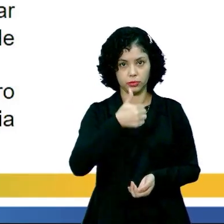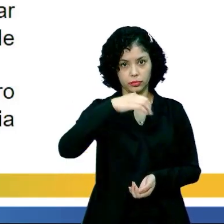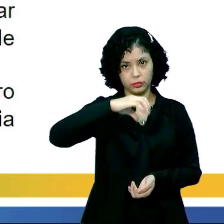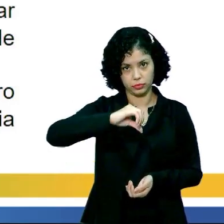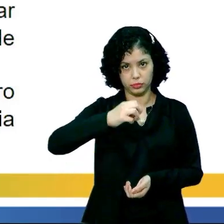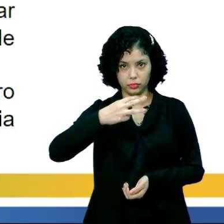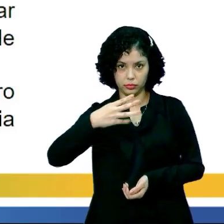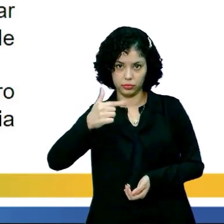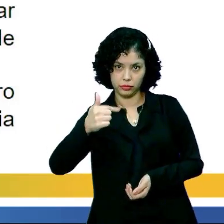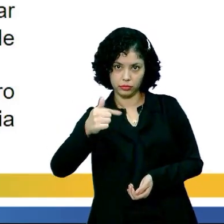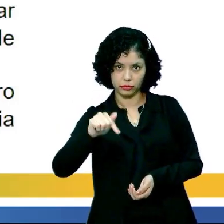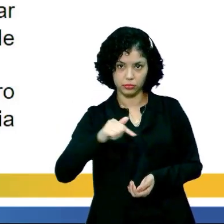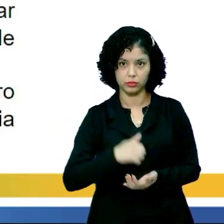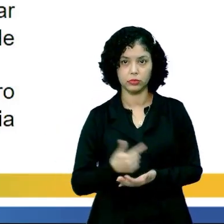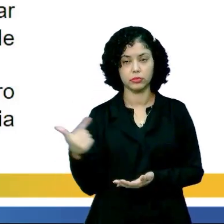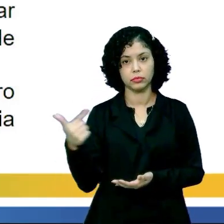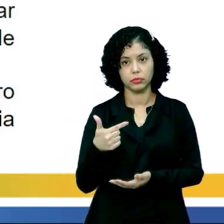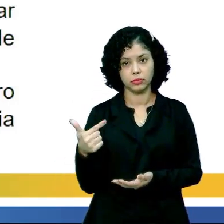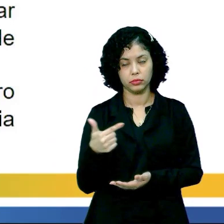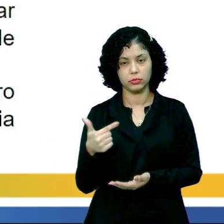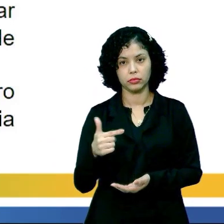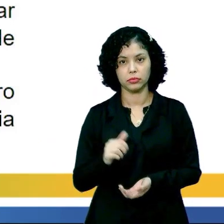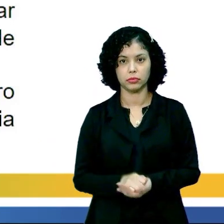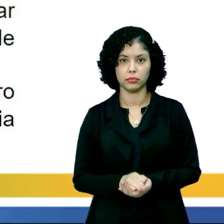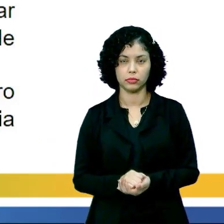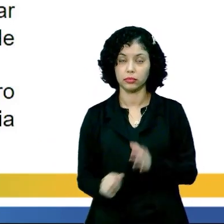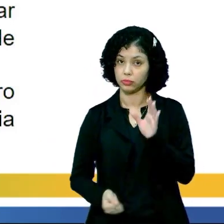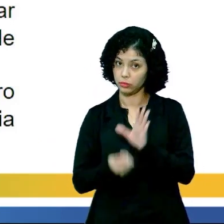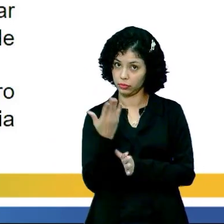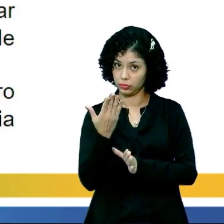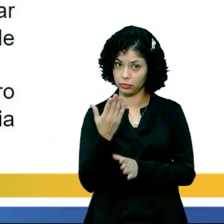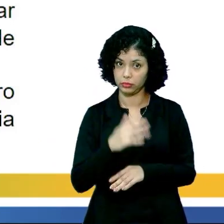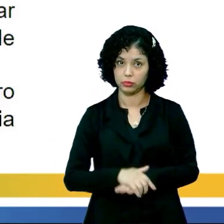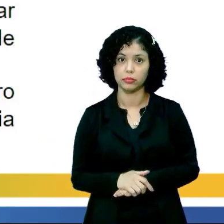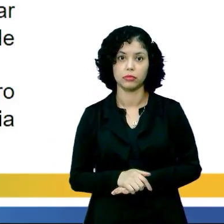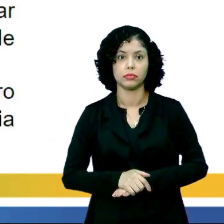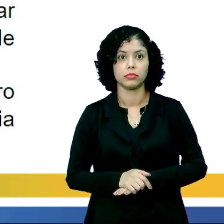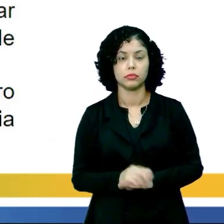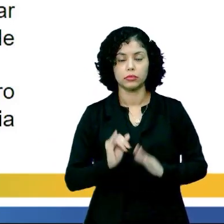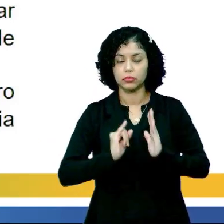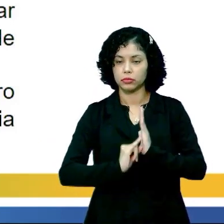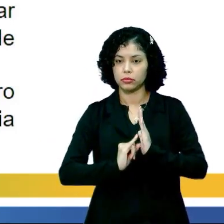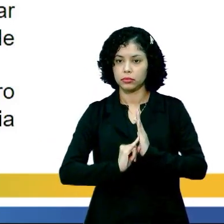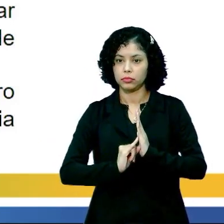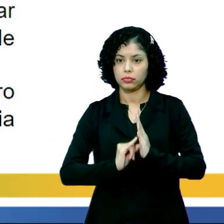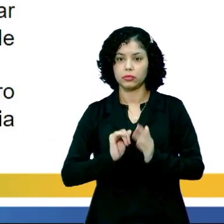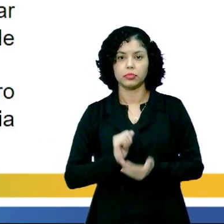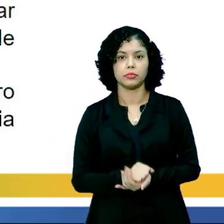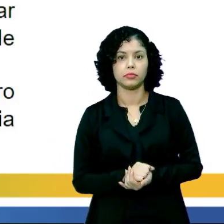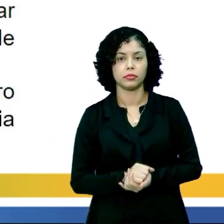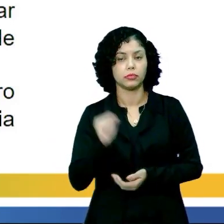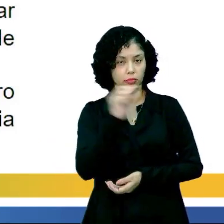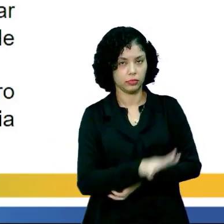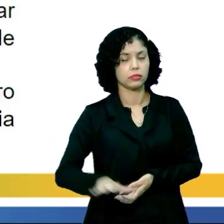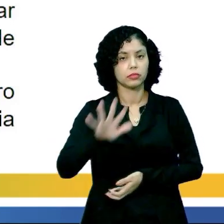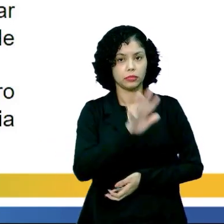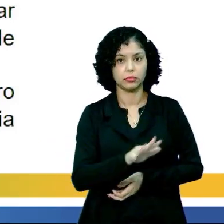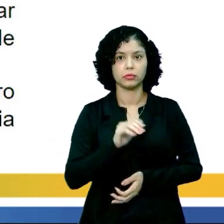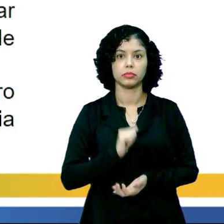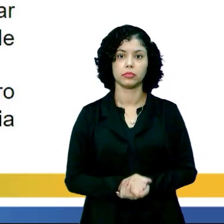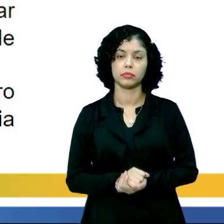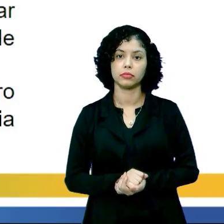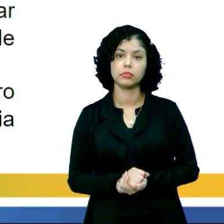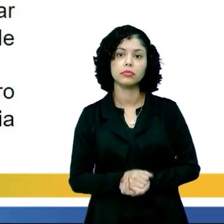que é de 1937, que foi quando foi criado o Instituto de Patrimônio Histórico e Artístico Nacional, IFAM,